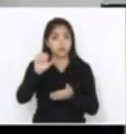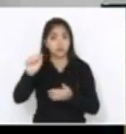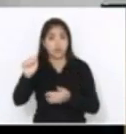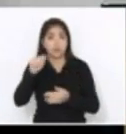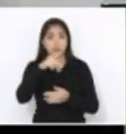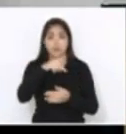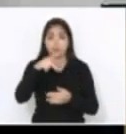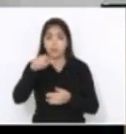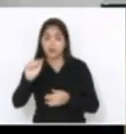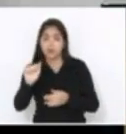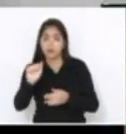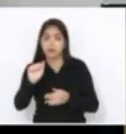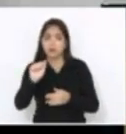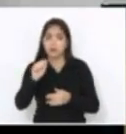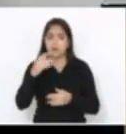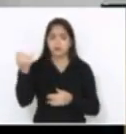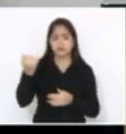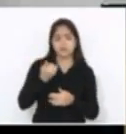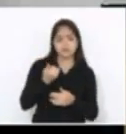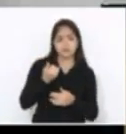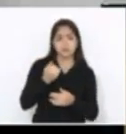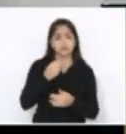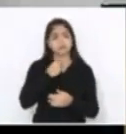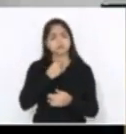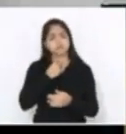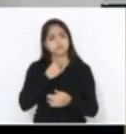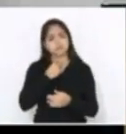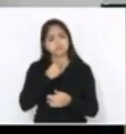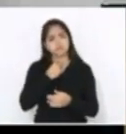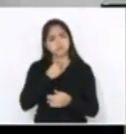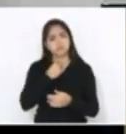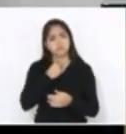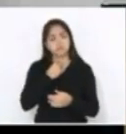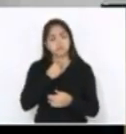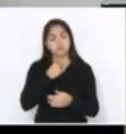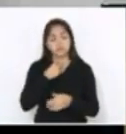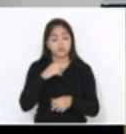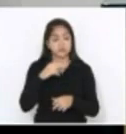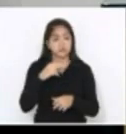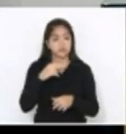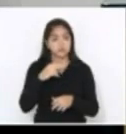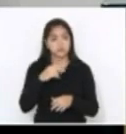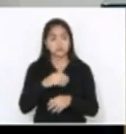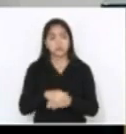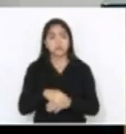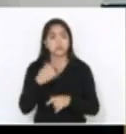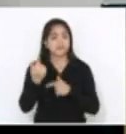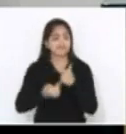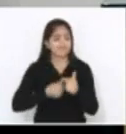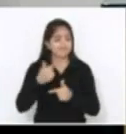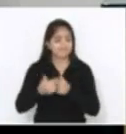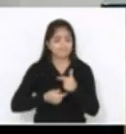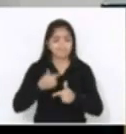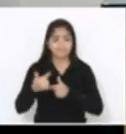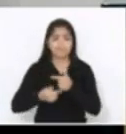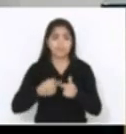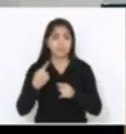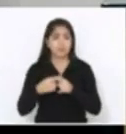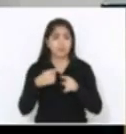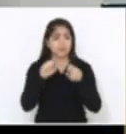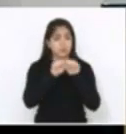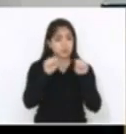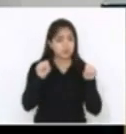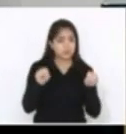não pode. Eu fiz uma trabalheira, deputado Marco Vieira, uma trabalheira, porque era um sistema lá